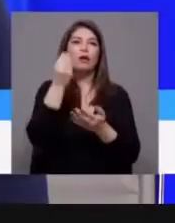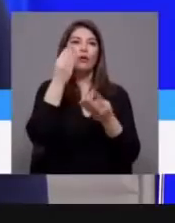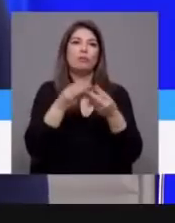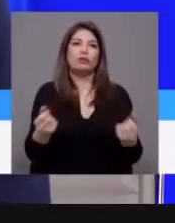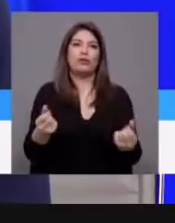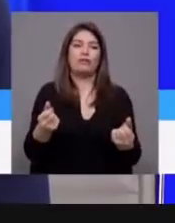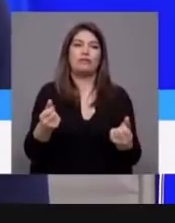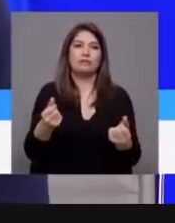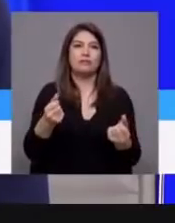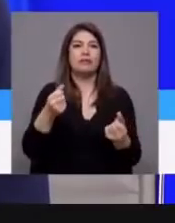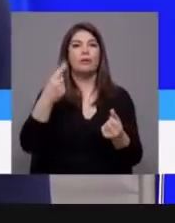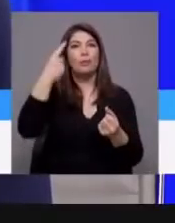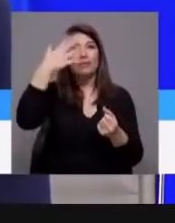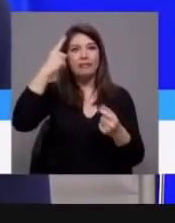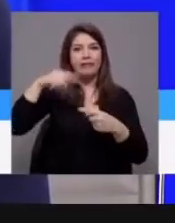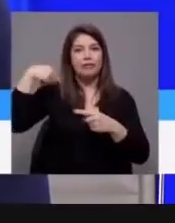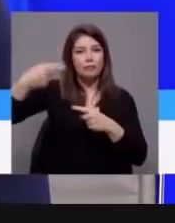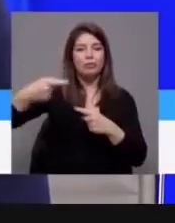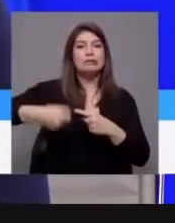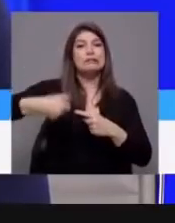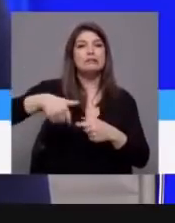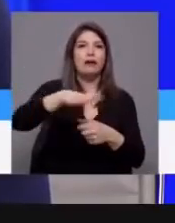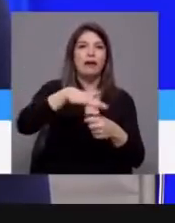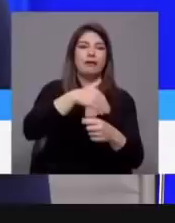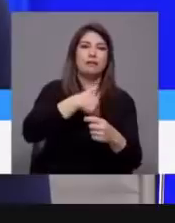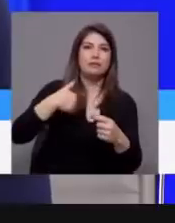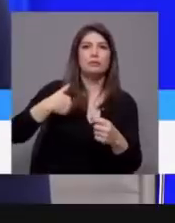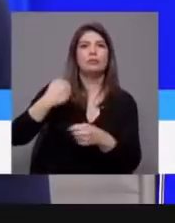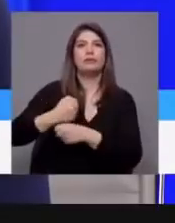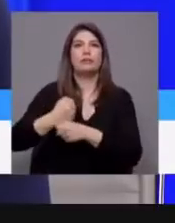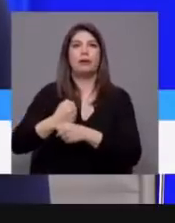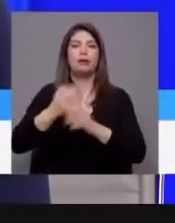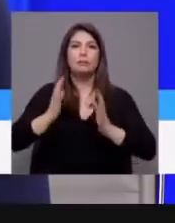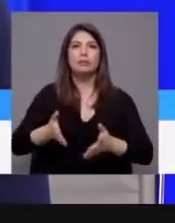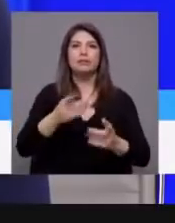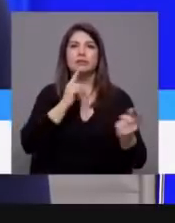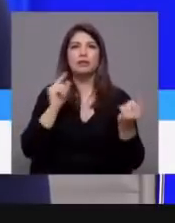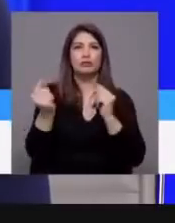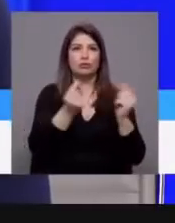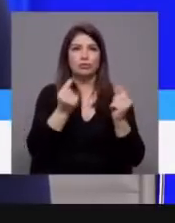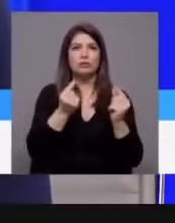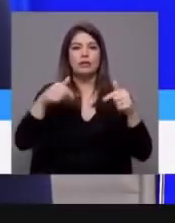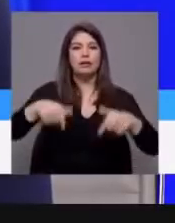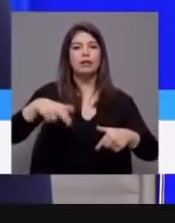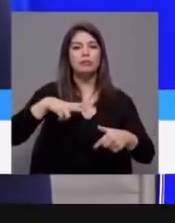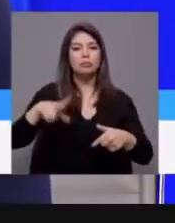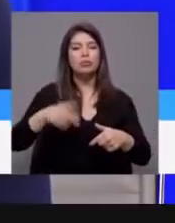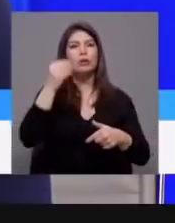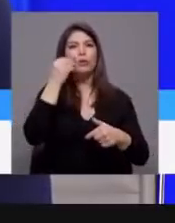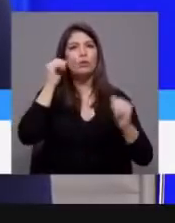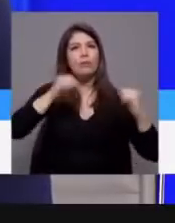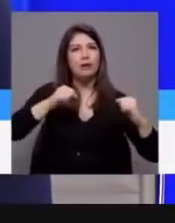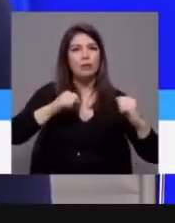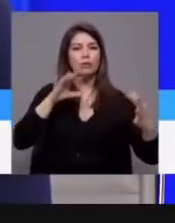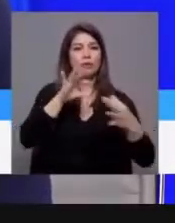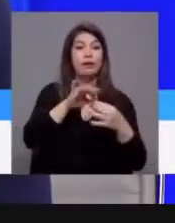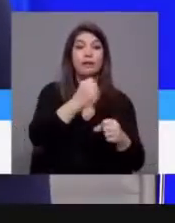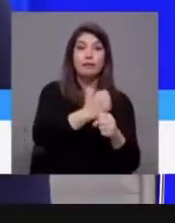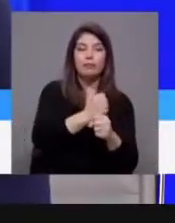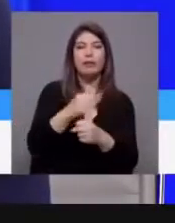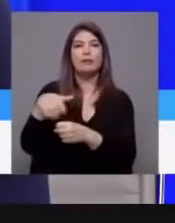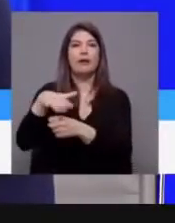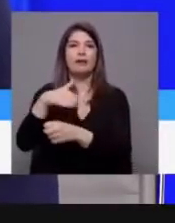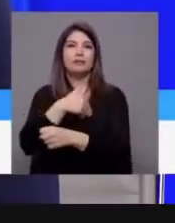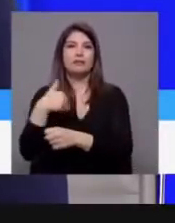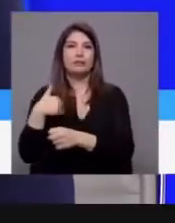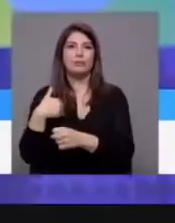é a saúde e é o trabalho. E é isso que nós temos que discutir. Como é que há um acordo em Portugal sobre a saúde e o trabalho